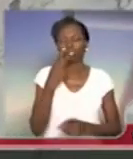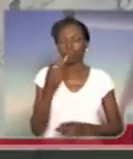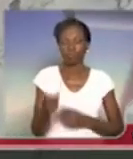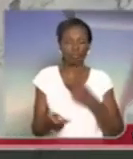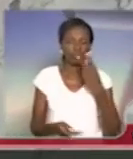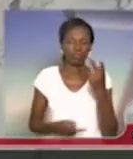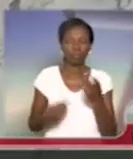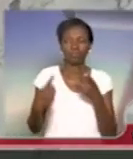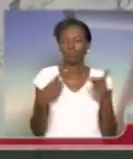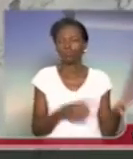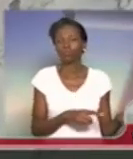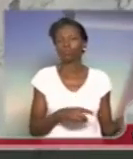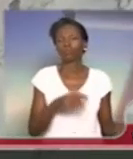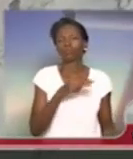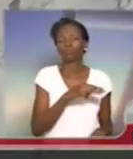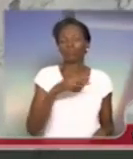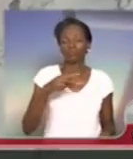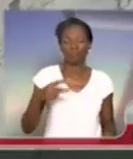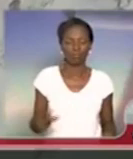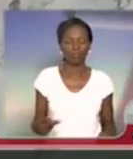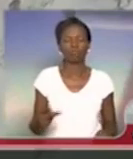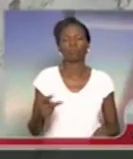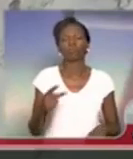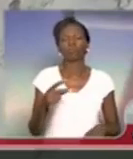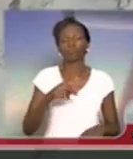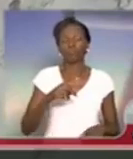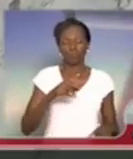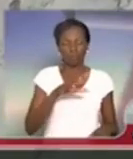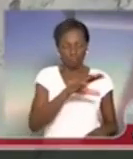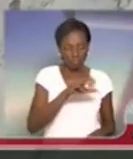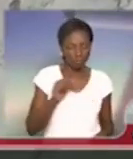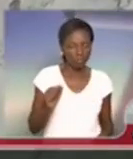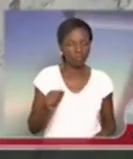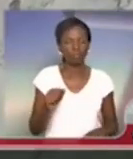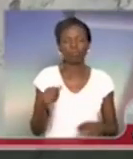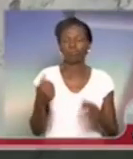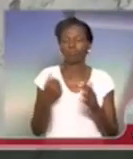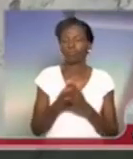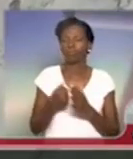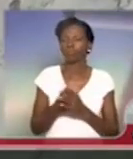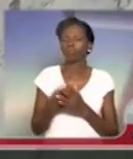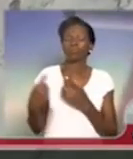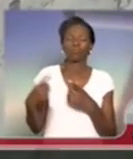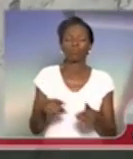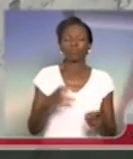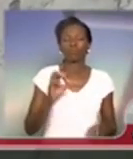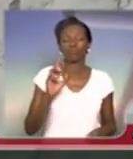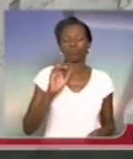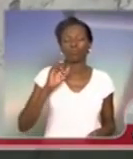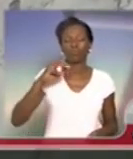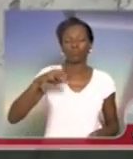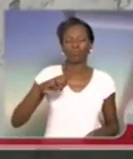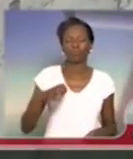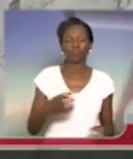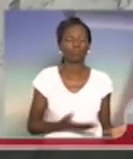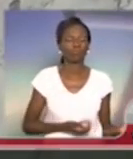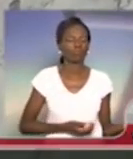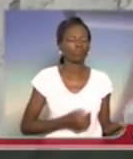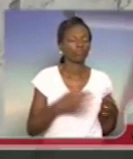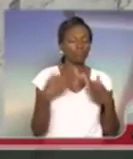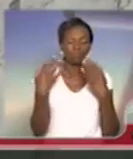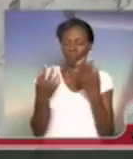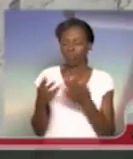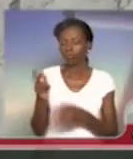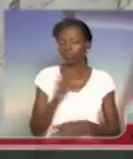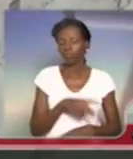o Ministério Público, a Justiça contra esse crime que afeta crianças, adolescentes, famílias, professores.